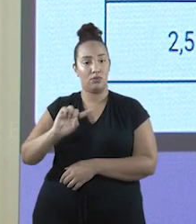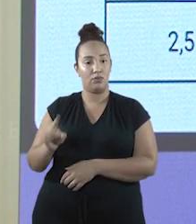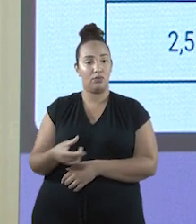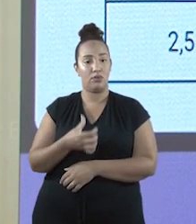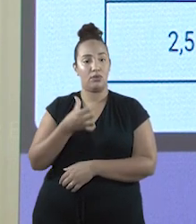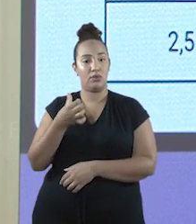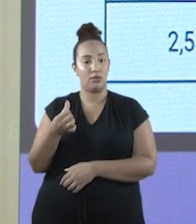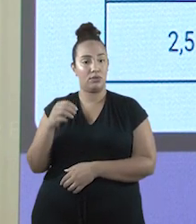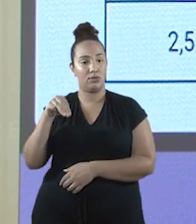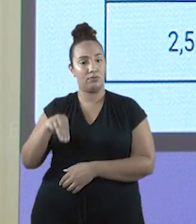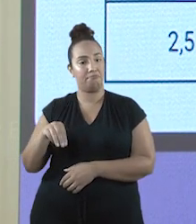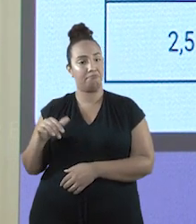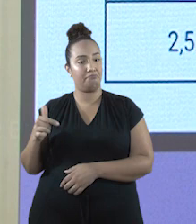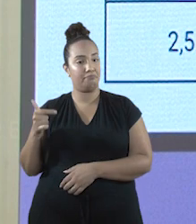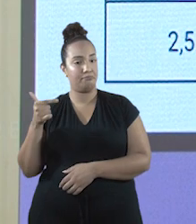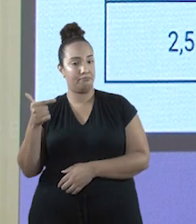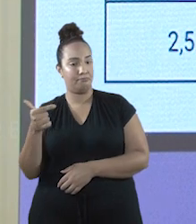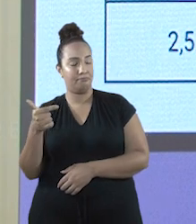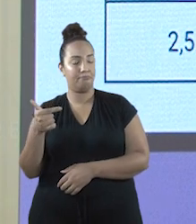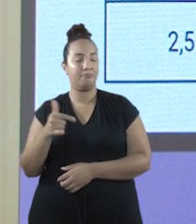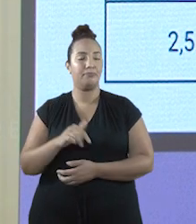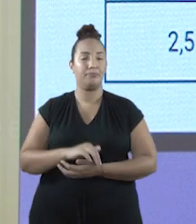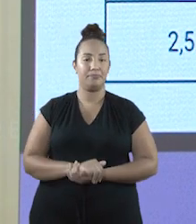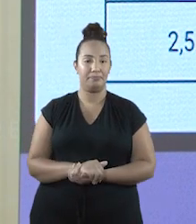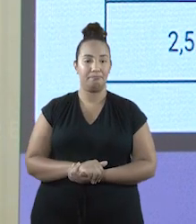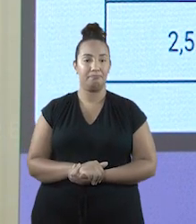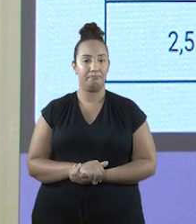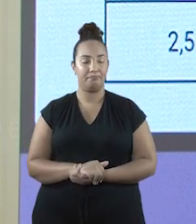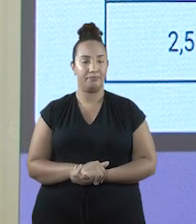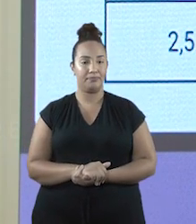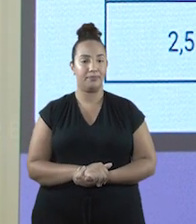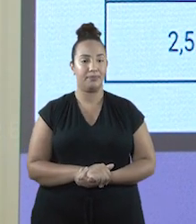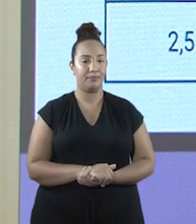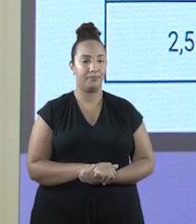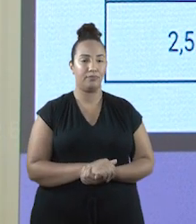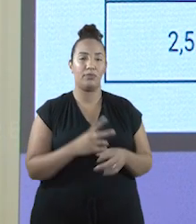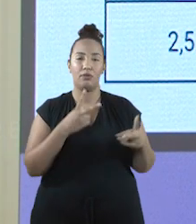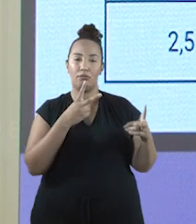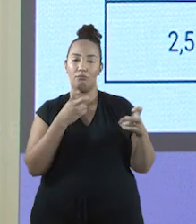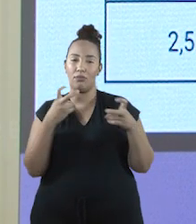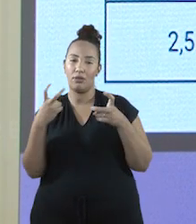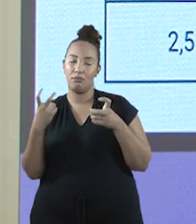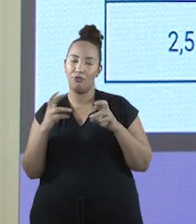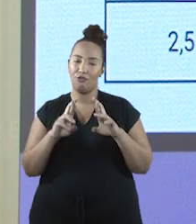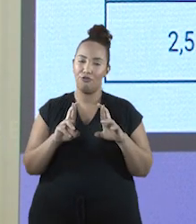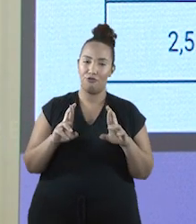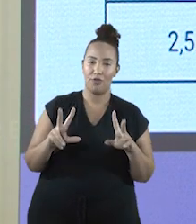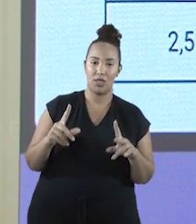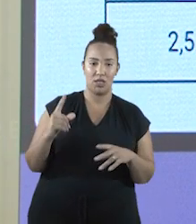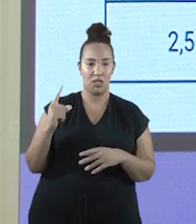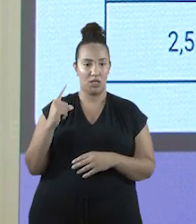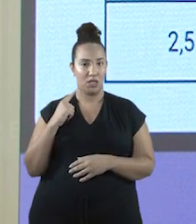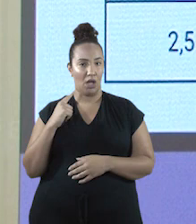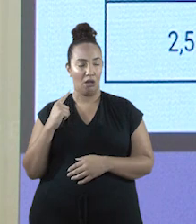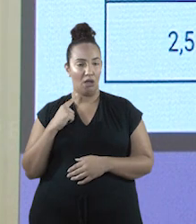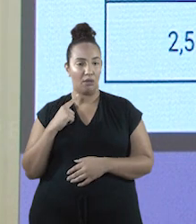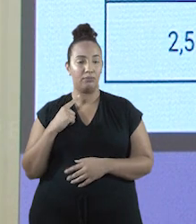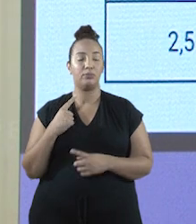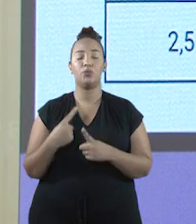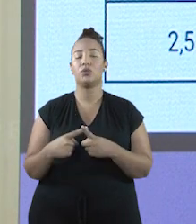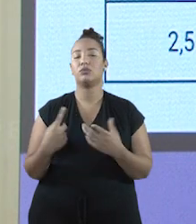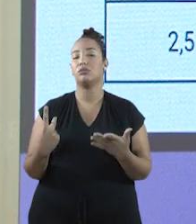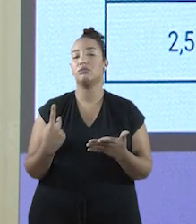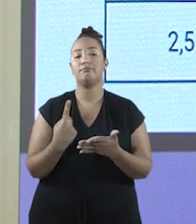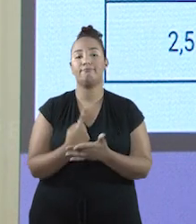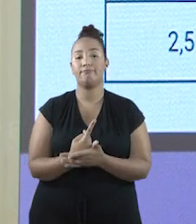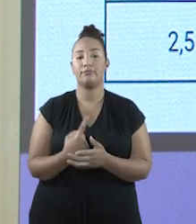quadrados para 2,5 metros. Percebem as diferenças? Elas acontecem porque nós